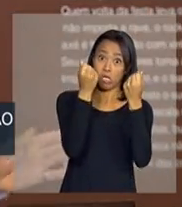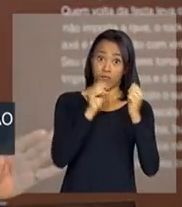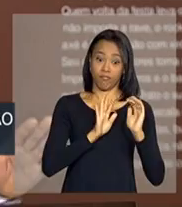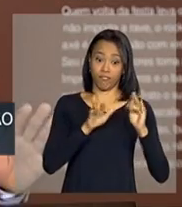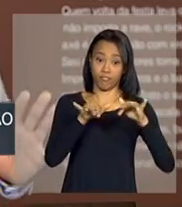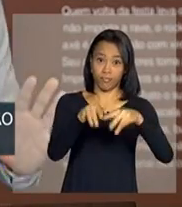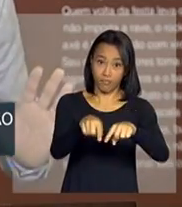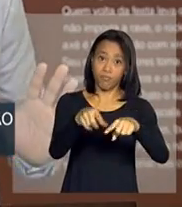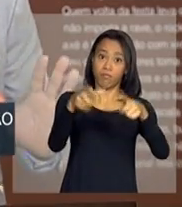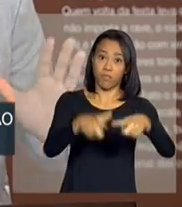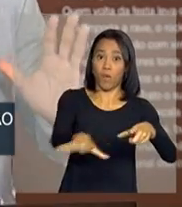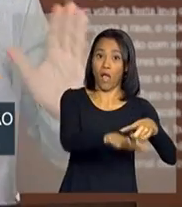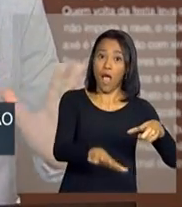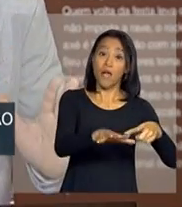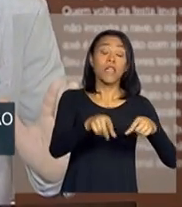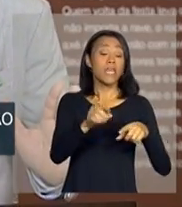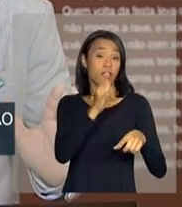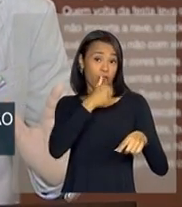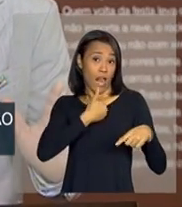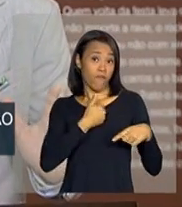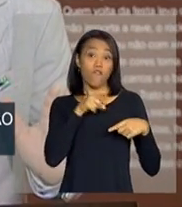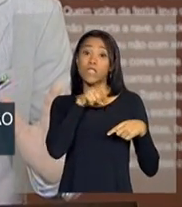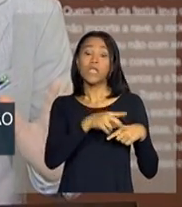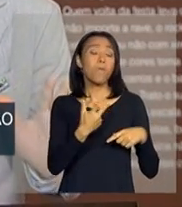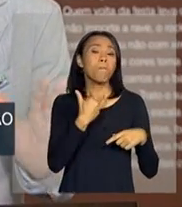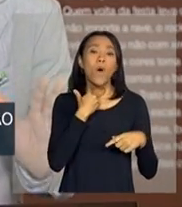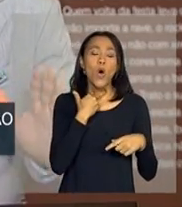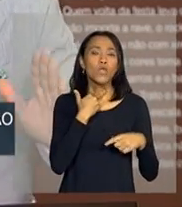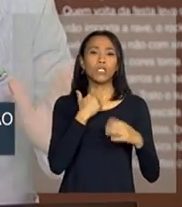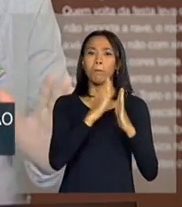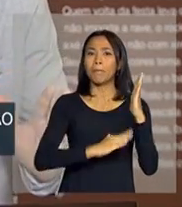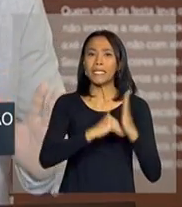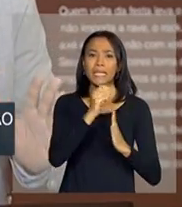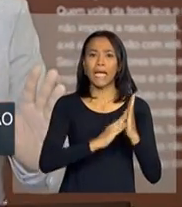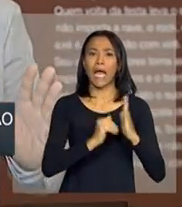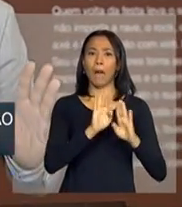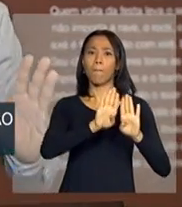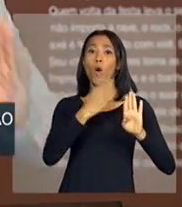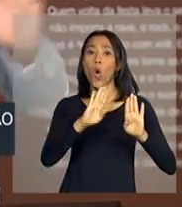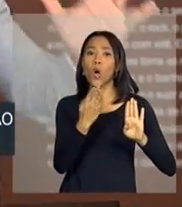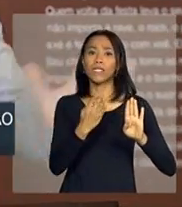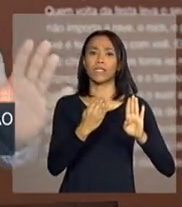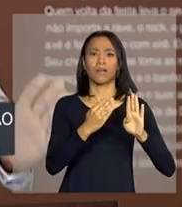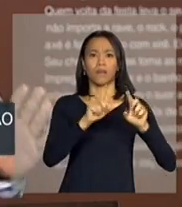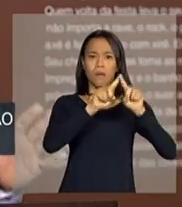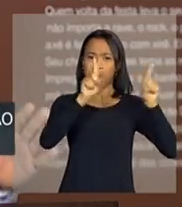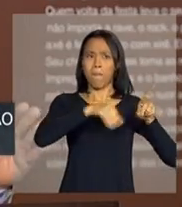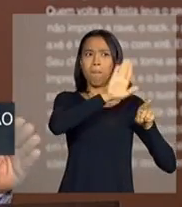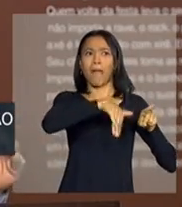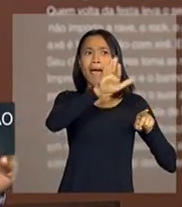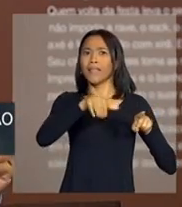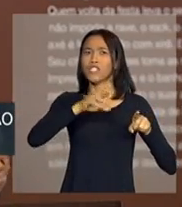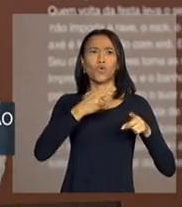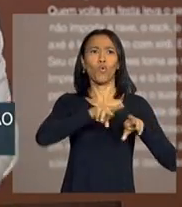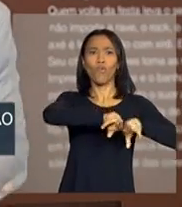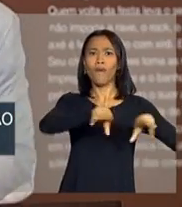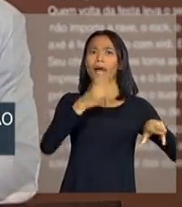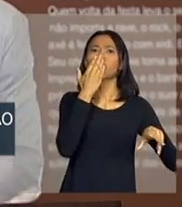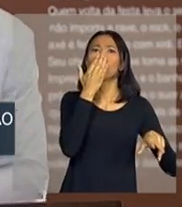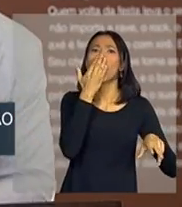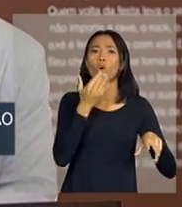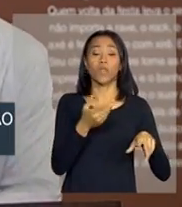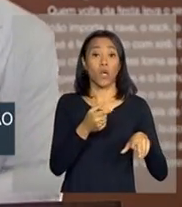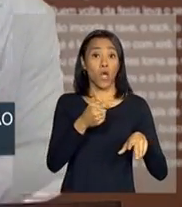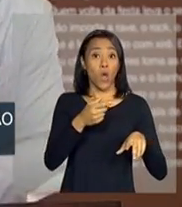floresta, e ele dizia, você não pode pintar a porta ou as paredes com tantas cores assim, o patrão